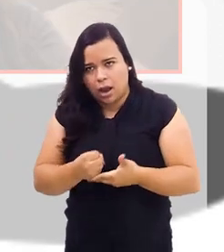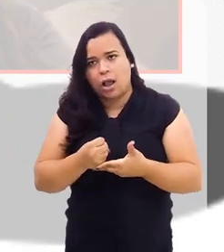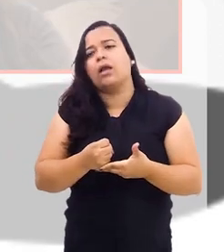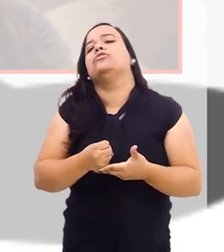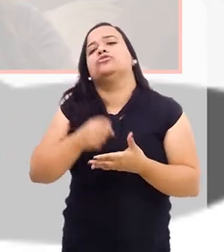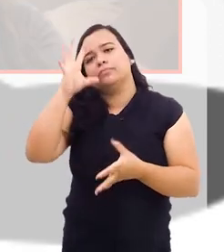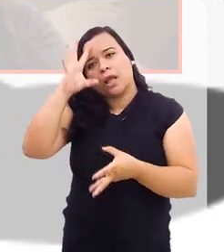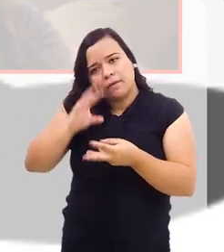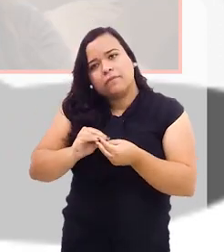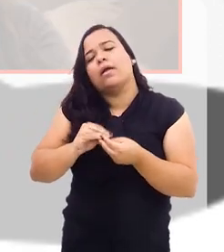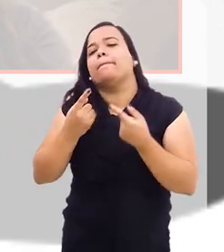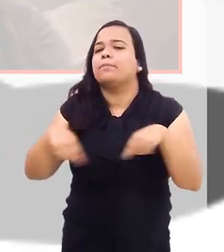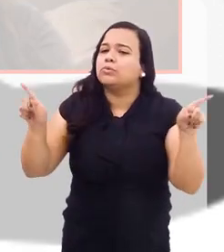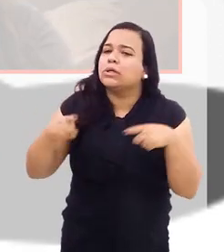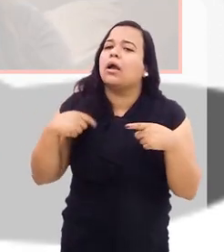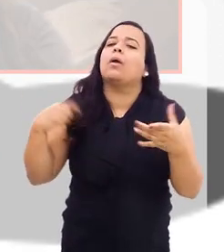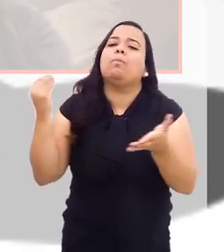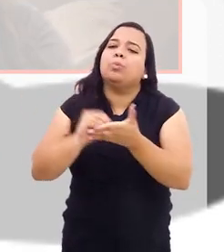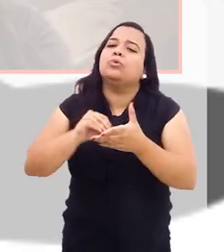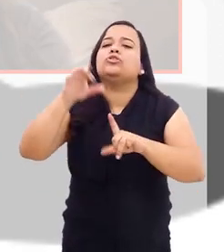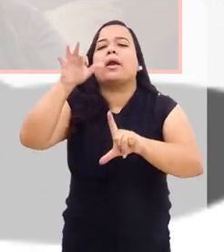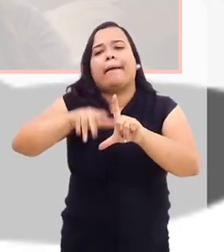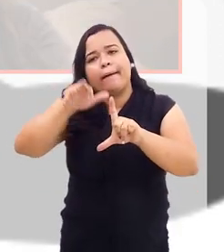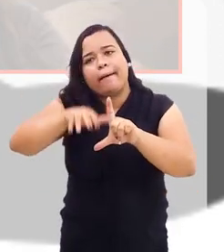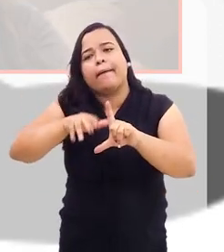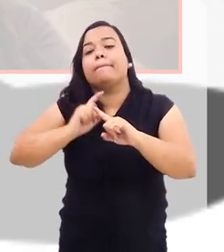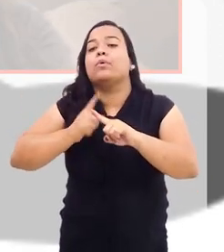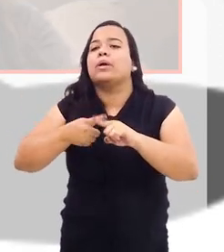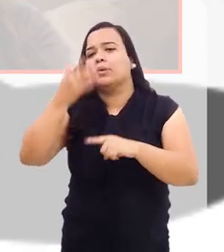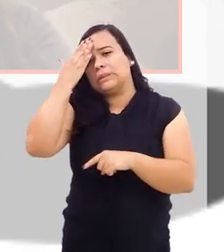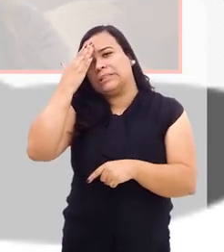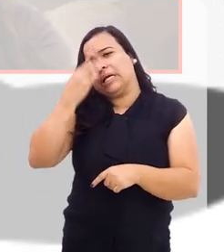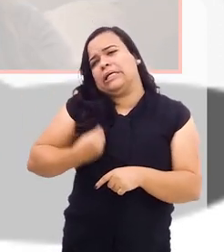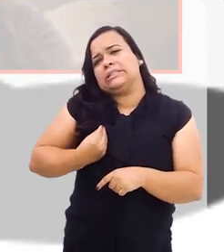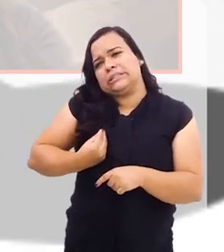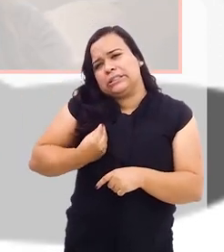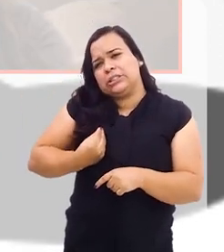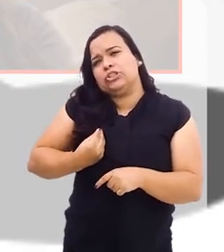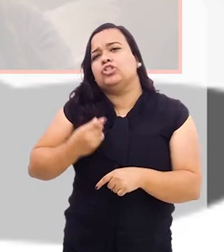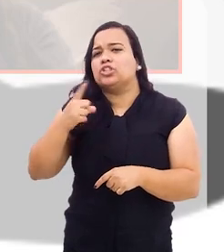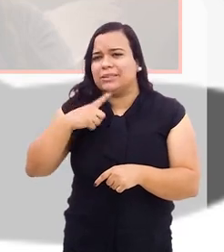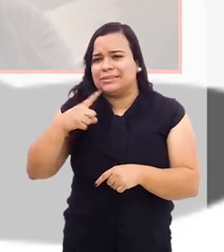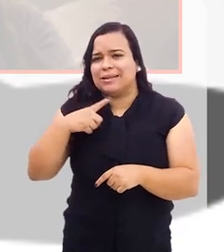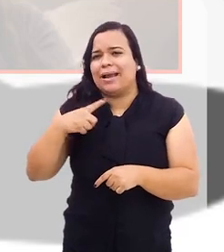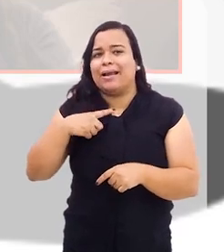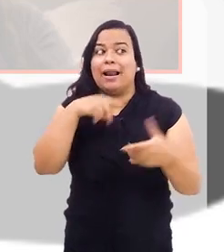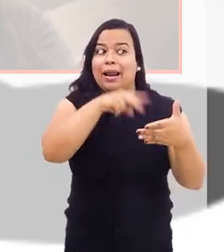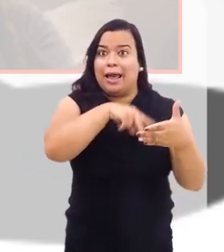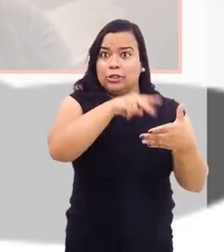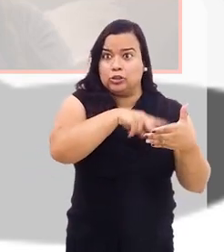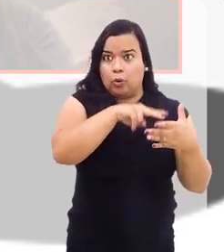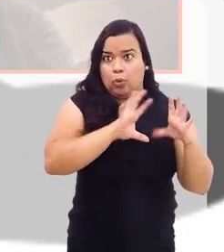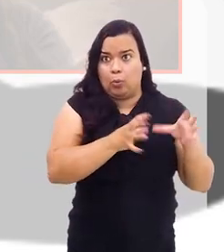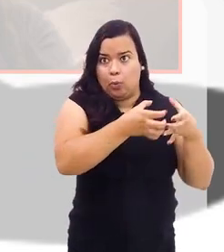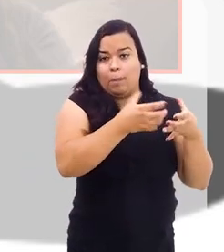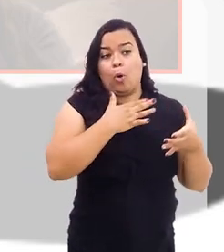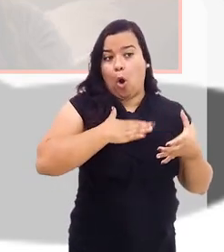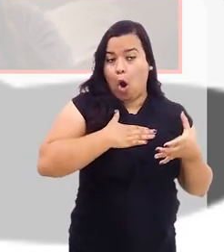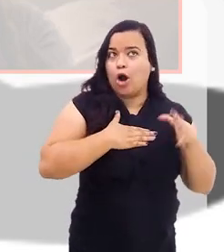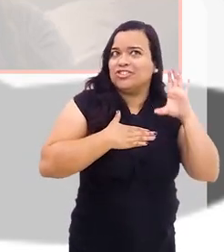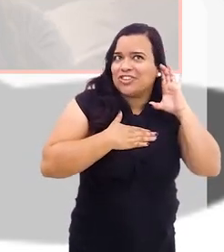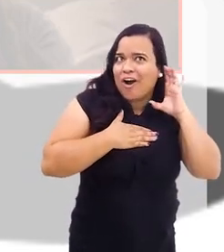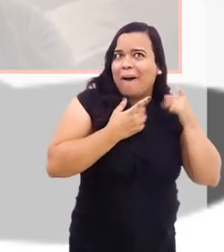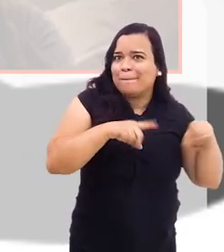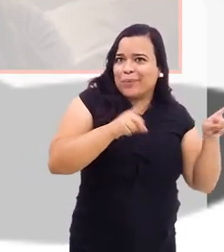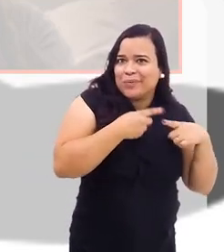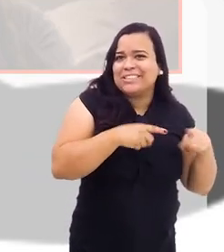musical, eu fiz questão de colocar o QR Code, porque eu sei que existe aí duas linhas de leitores, né? Os que gostam de